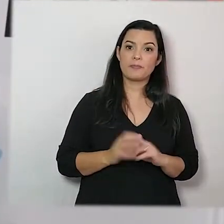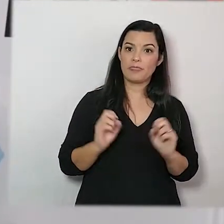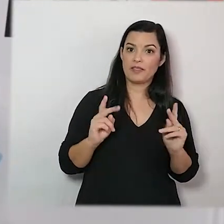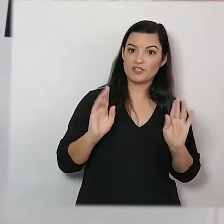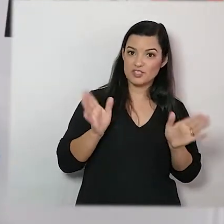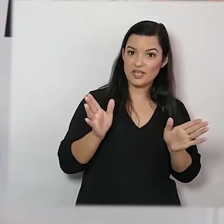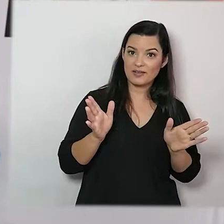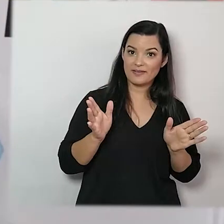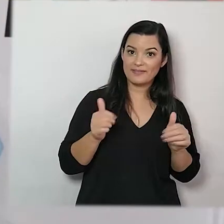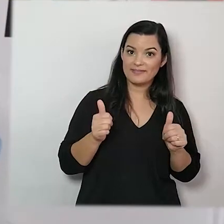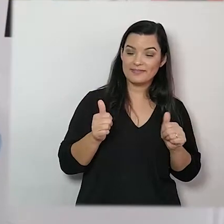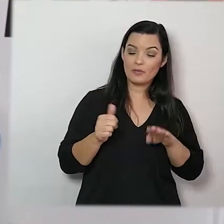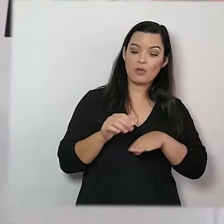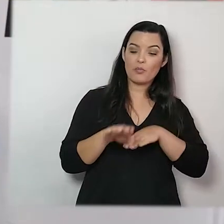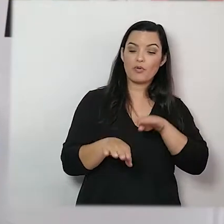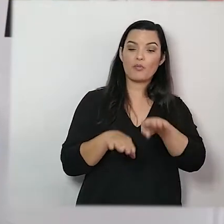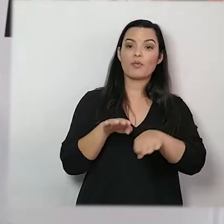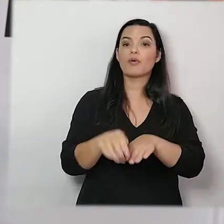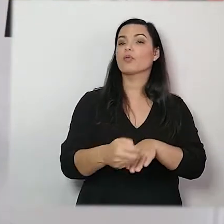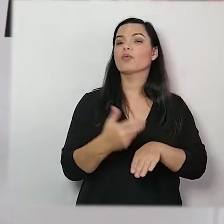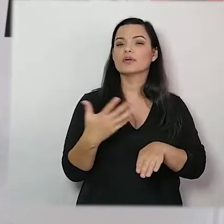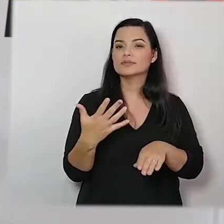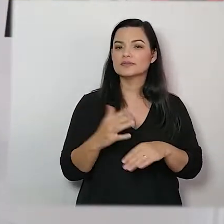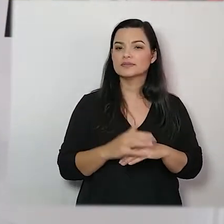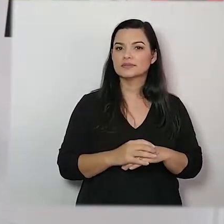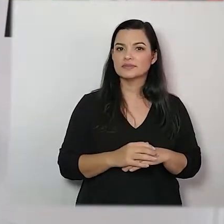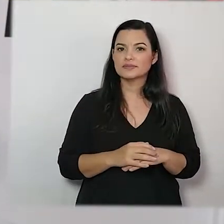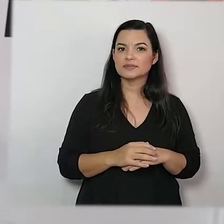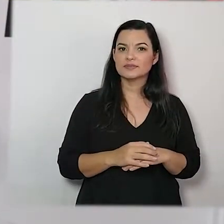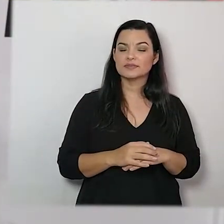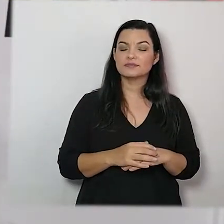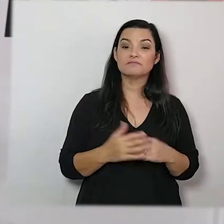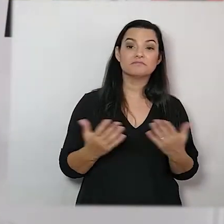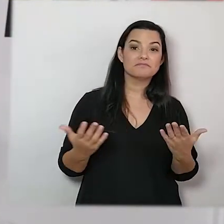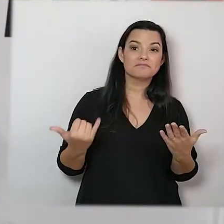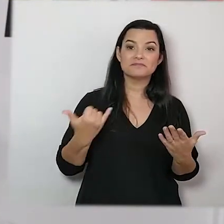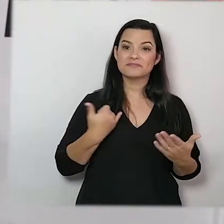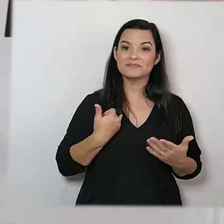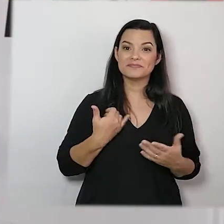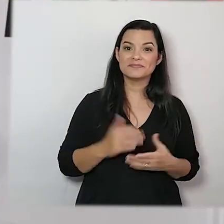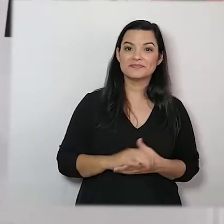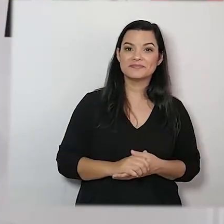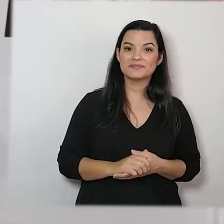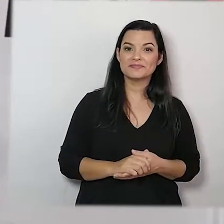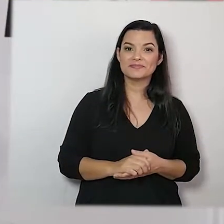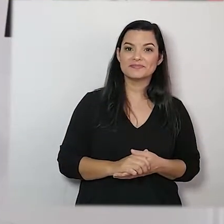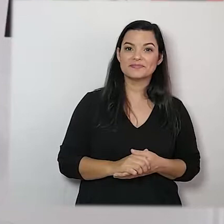Contaram? Quantos passos? E aí, turma?